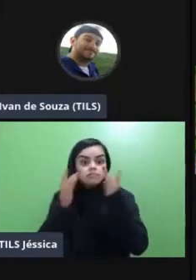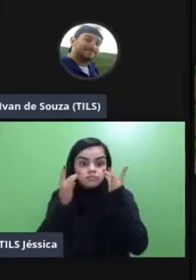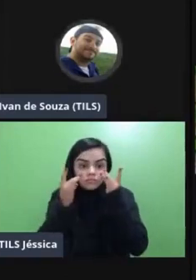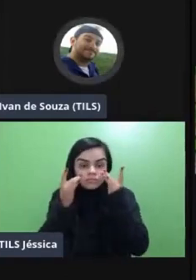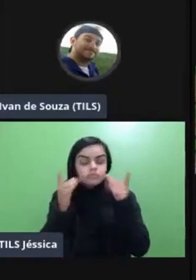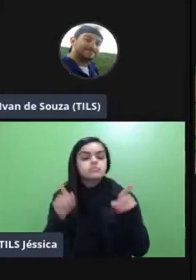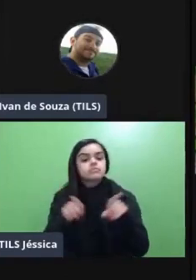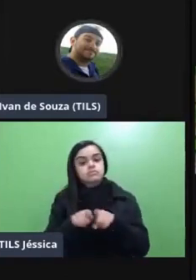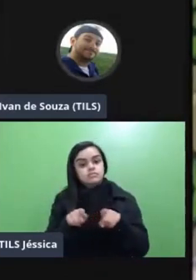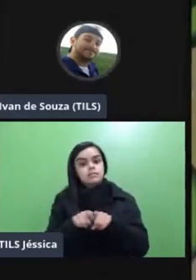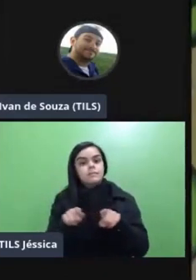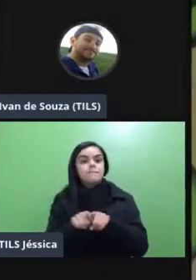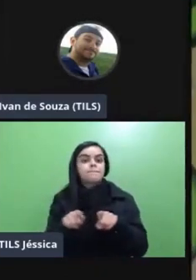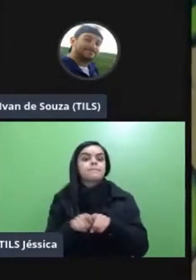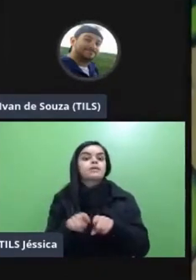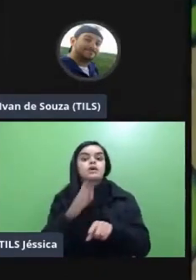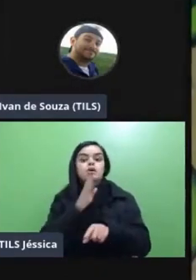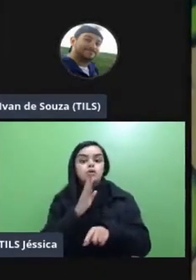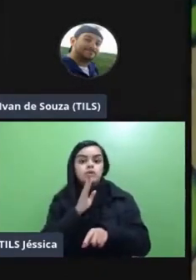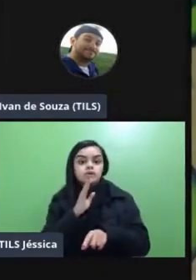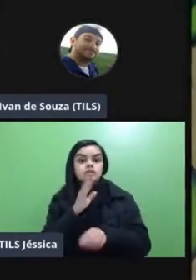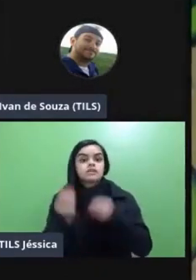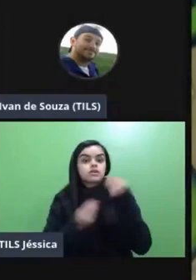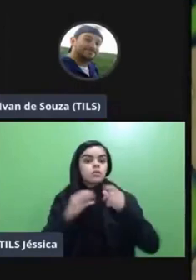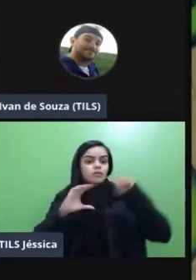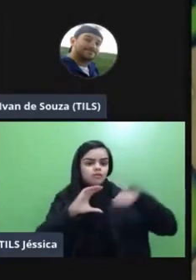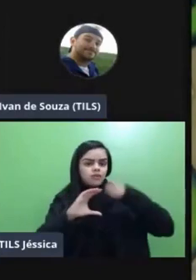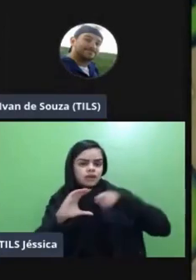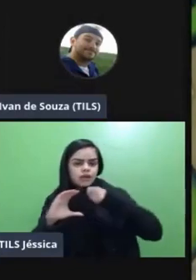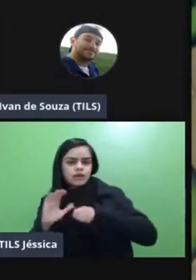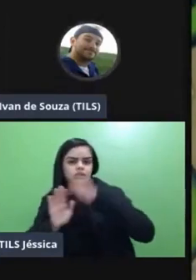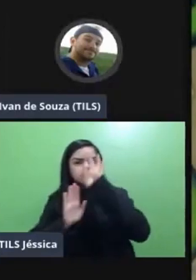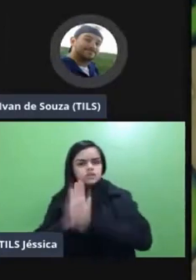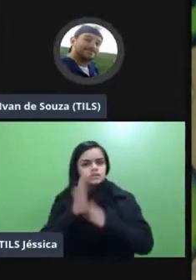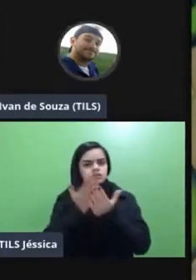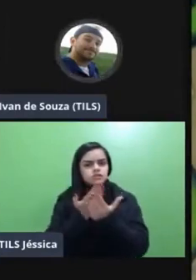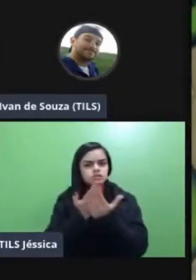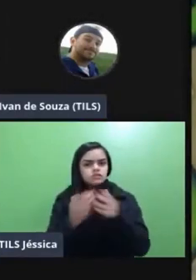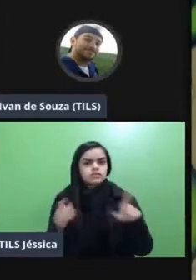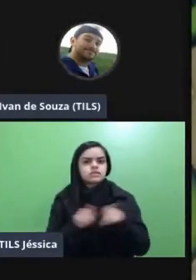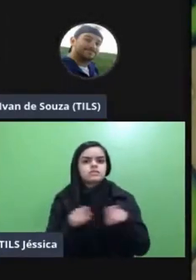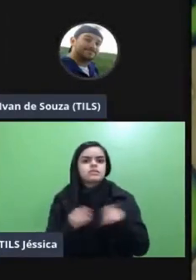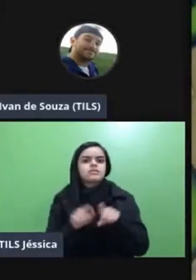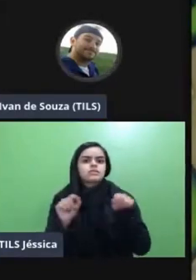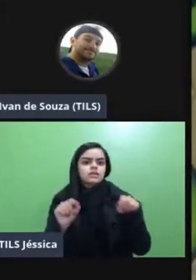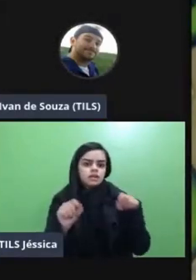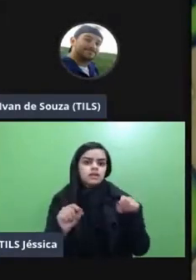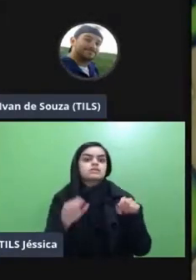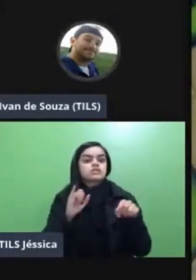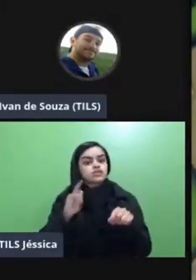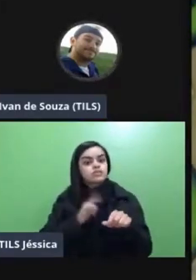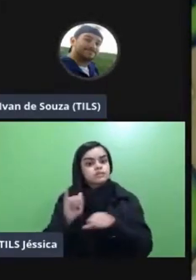presencial então conhecer entender vai se dar por meio de vídeo de texto de estudo mas nada nada disso faz sentido se eu não tiver um